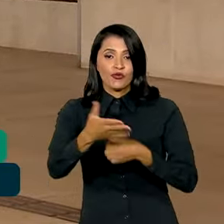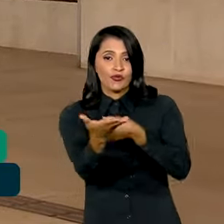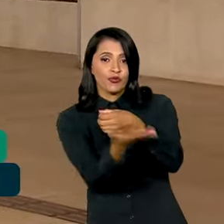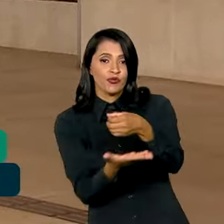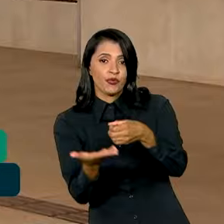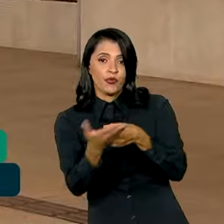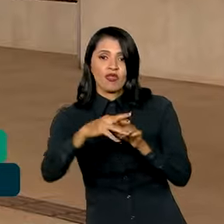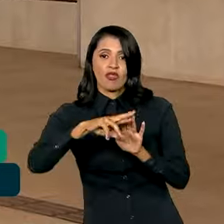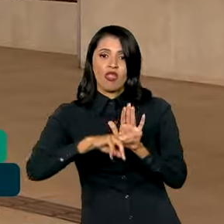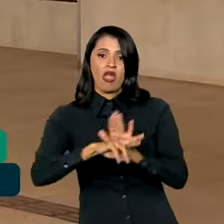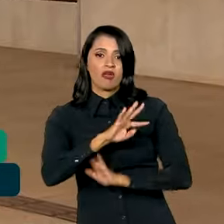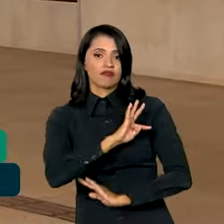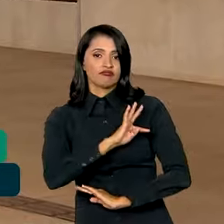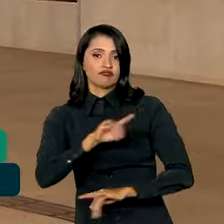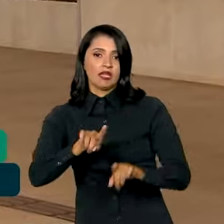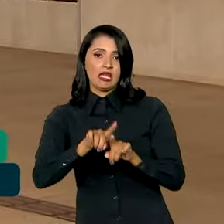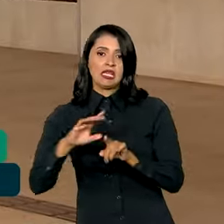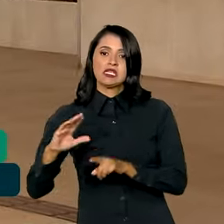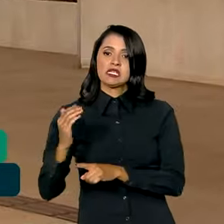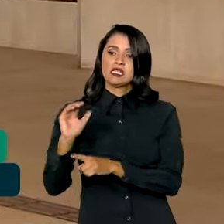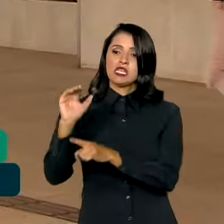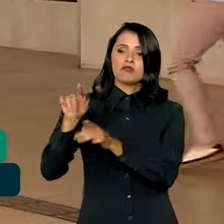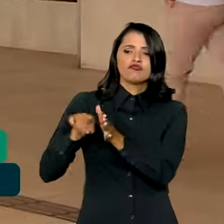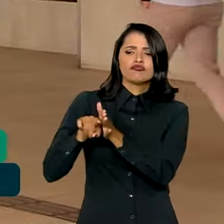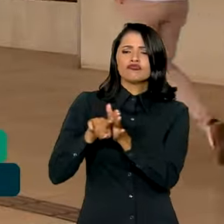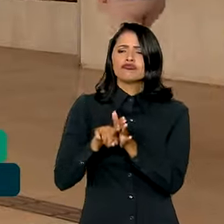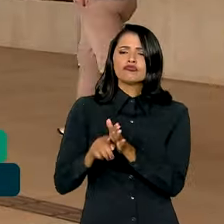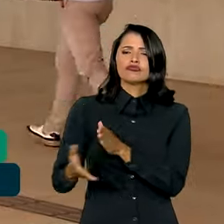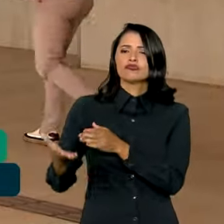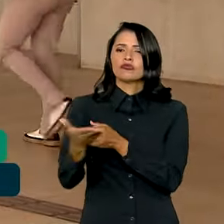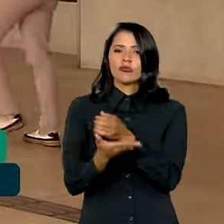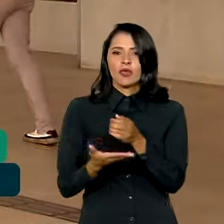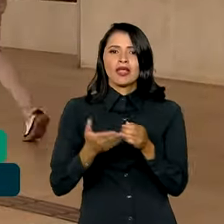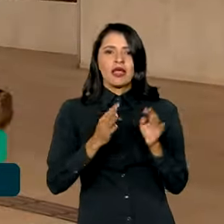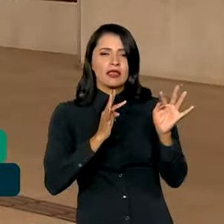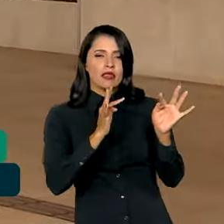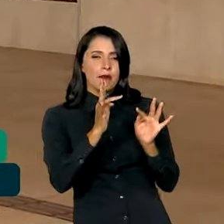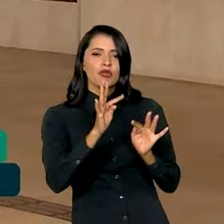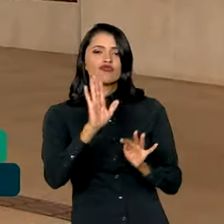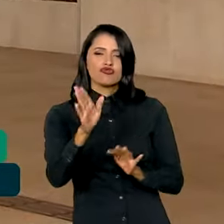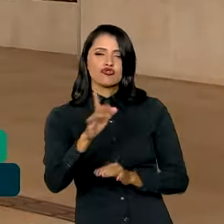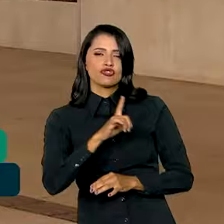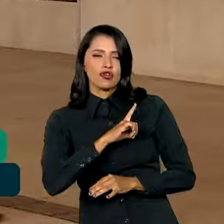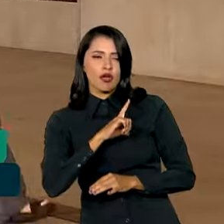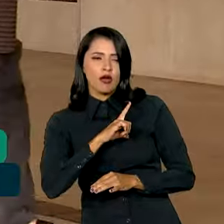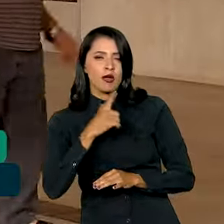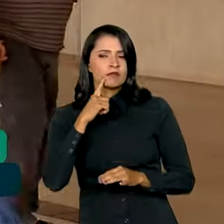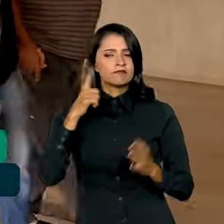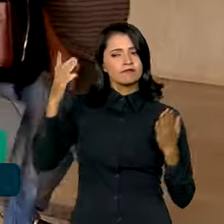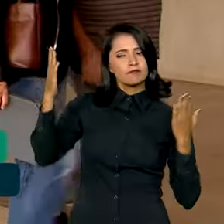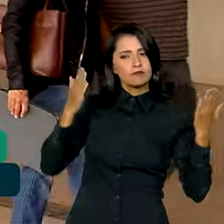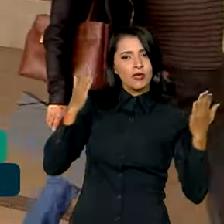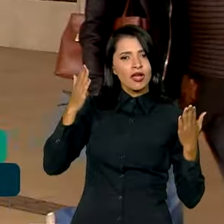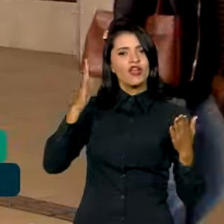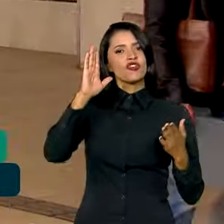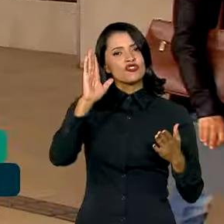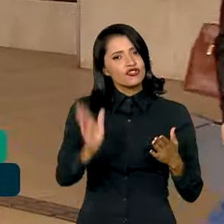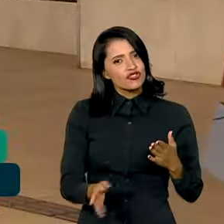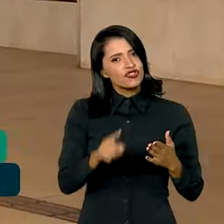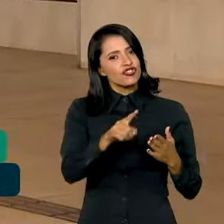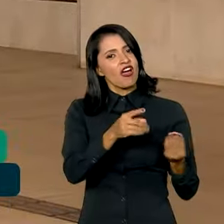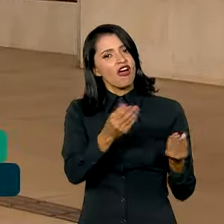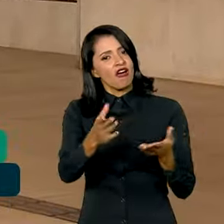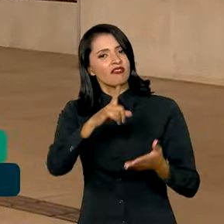em critérios técnicos e científicos, diante das terapias existentes, comparando com o que já está